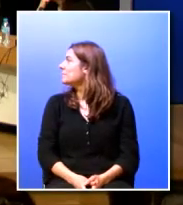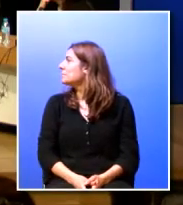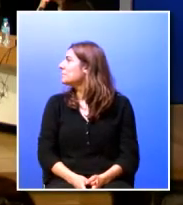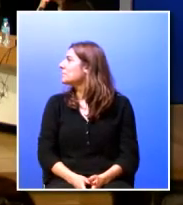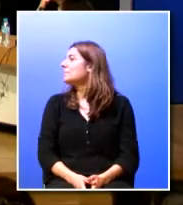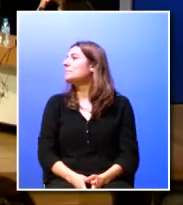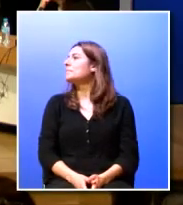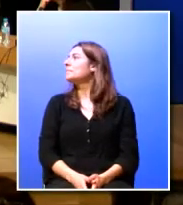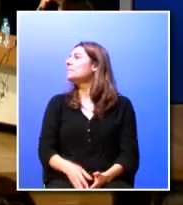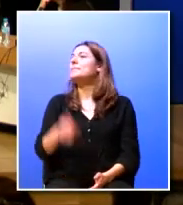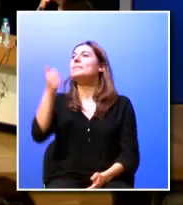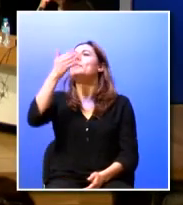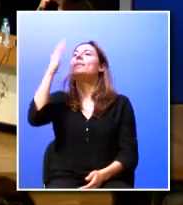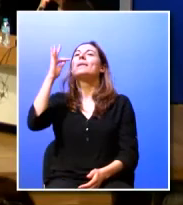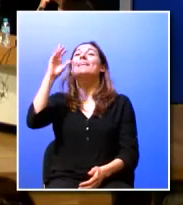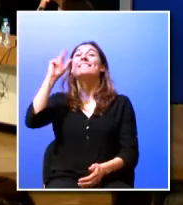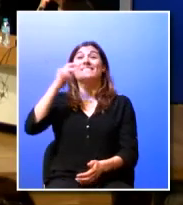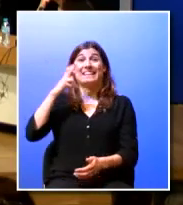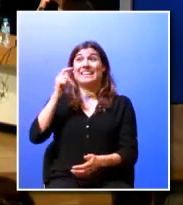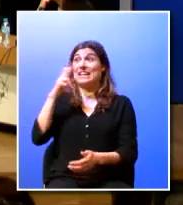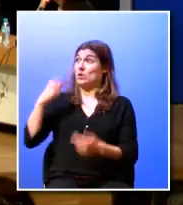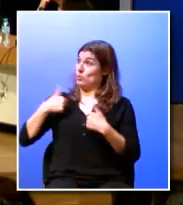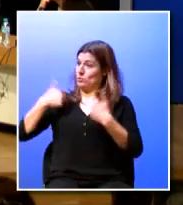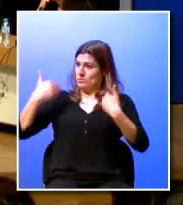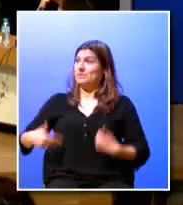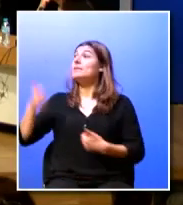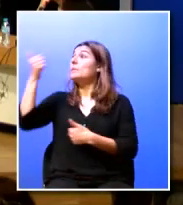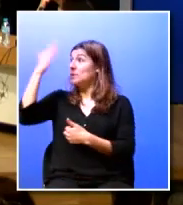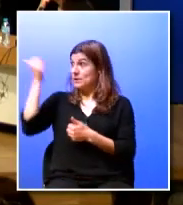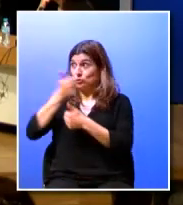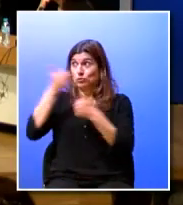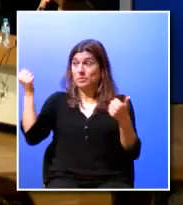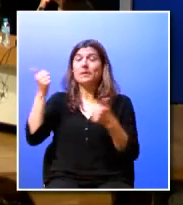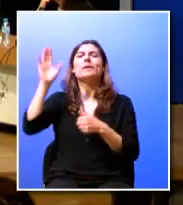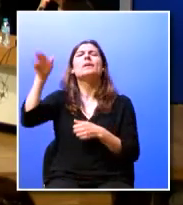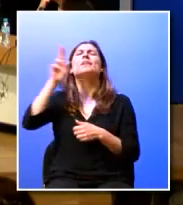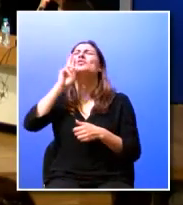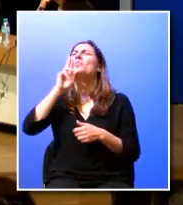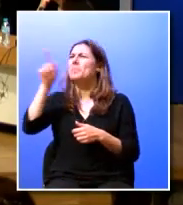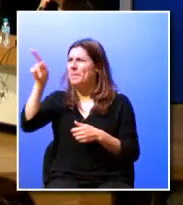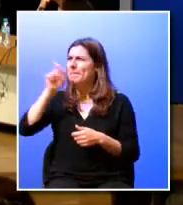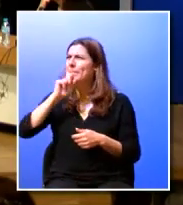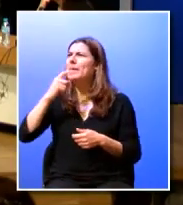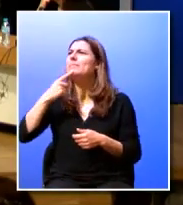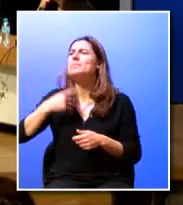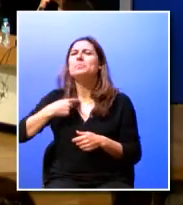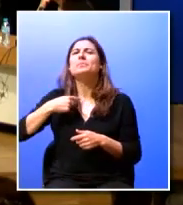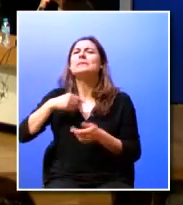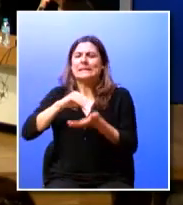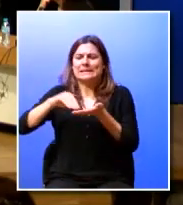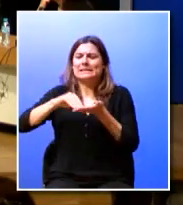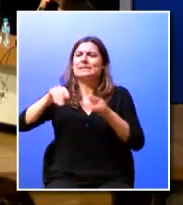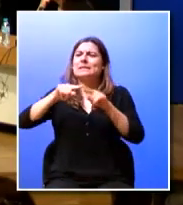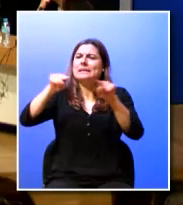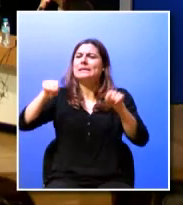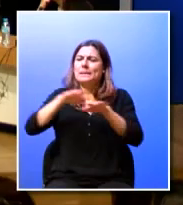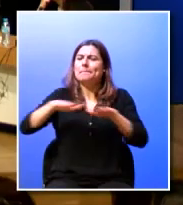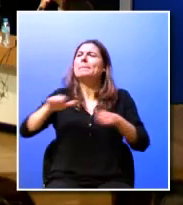bom dia o Frederico sou eu sim bom dia bom dia tudo bem desculpe sabe-me dizer onde é que é minha secretária